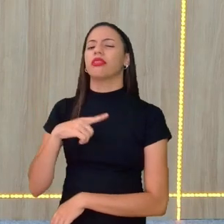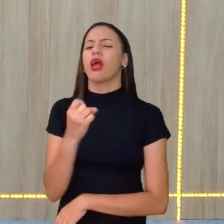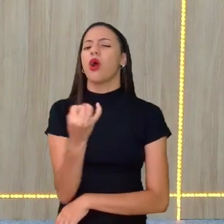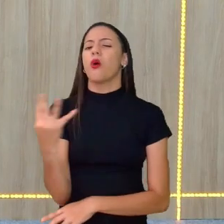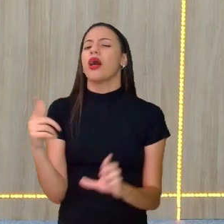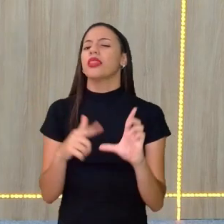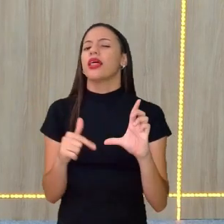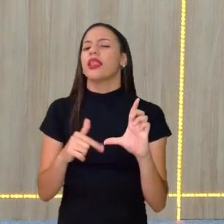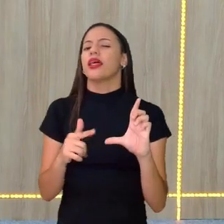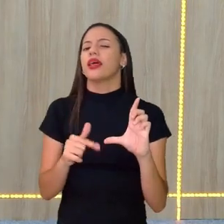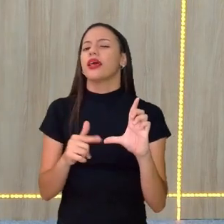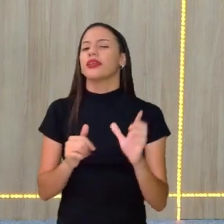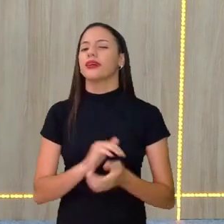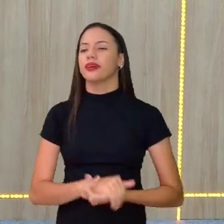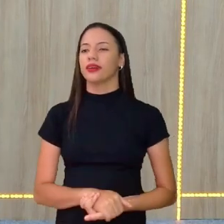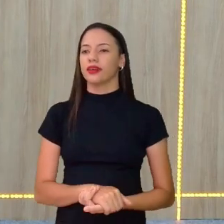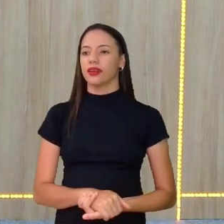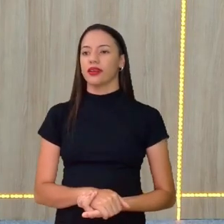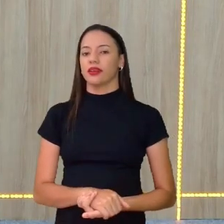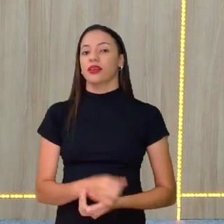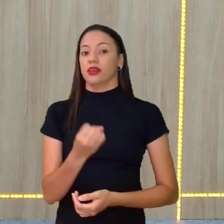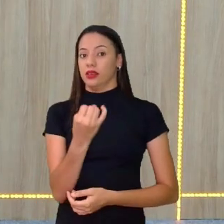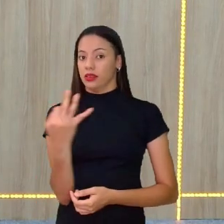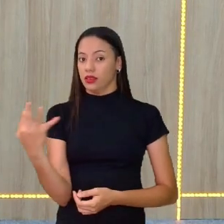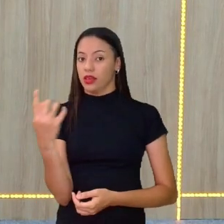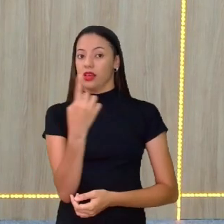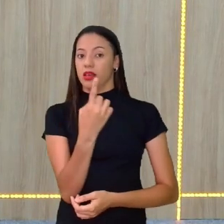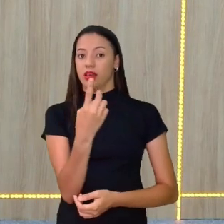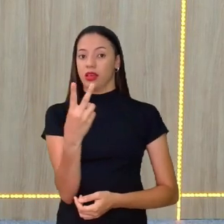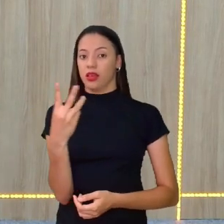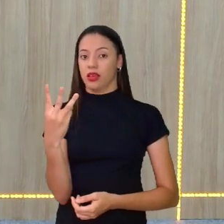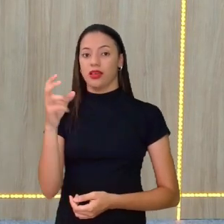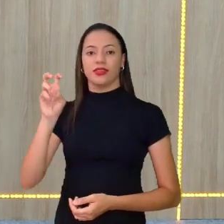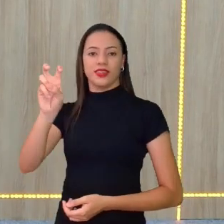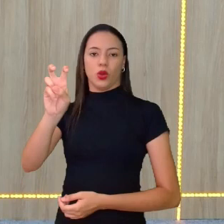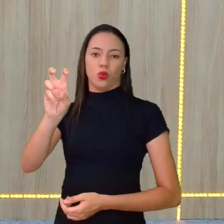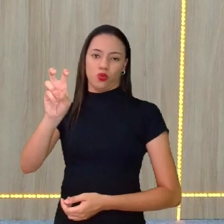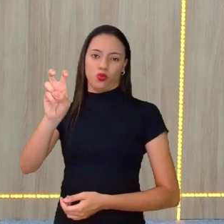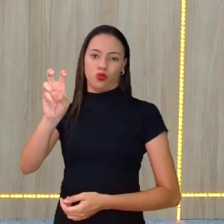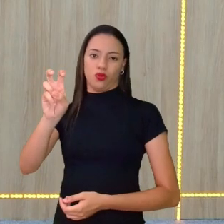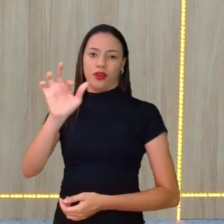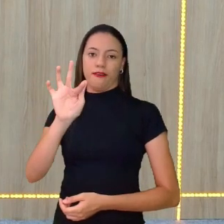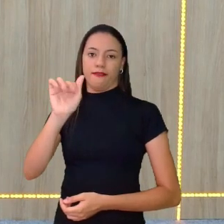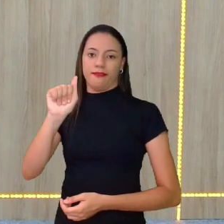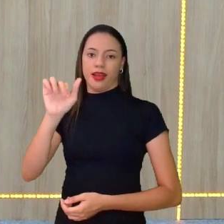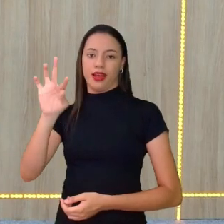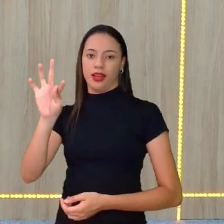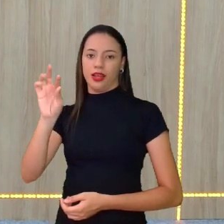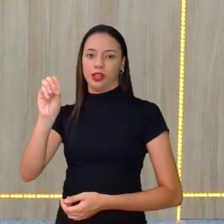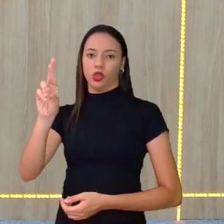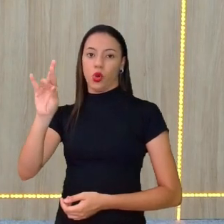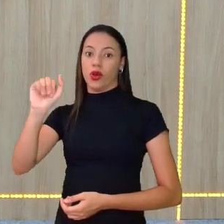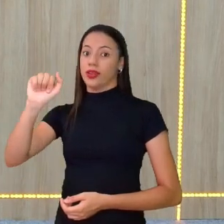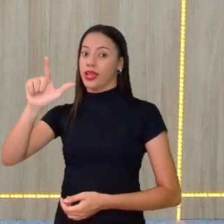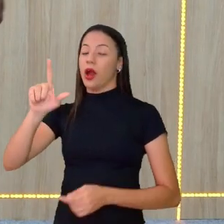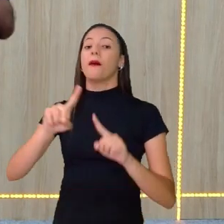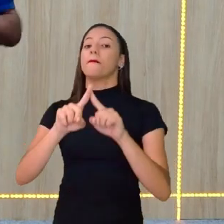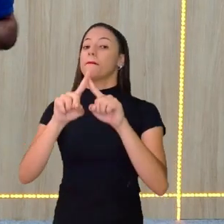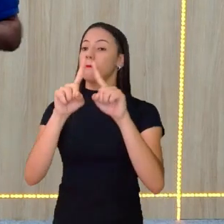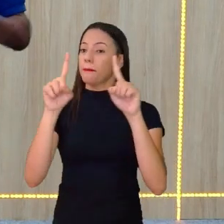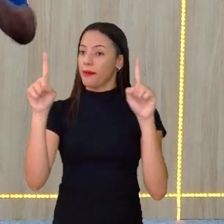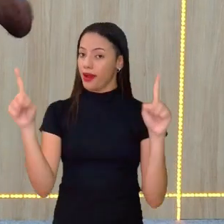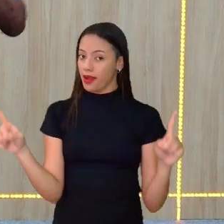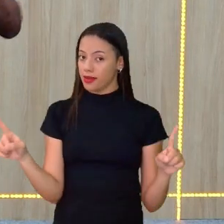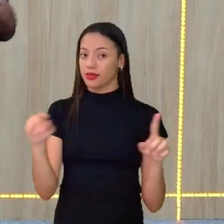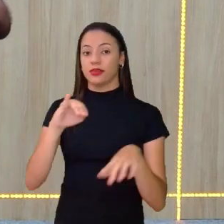letras? Eita, vamos ver aqui, ó. Um, dois, três, quatro, cinco. Cinco fatorial. Só que Jesus, Jesus,